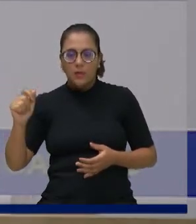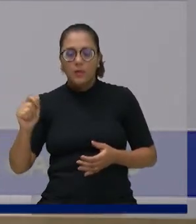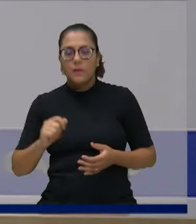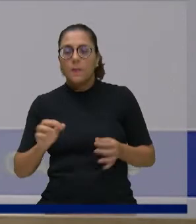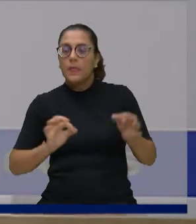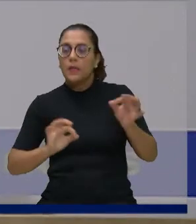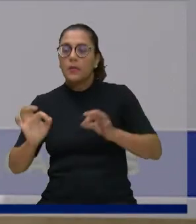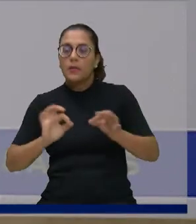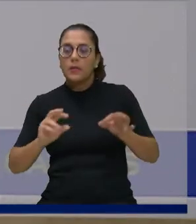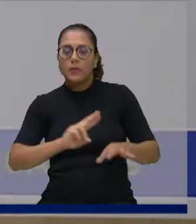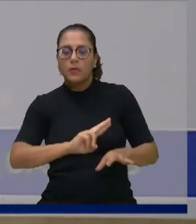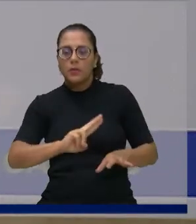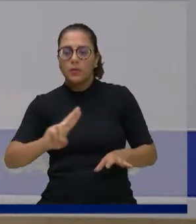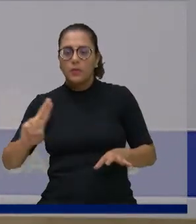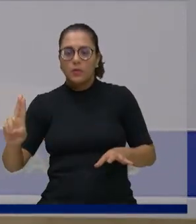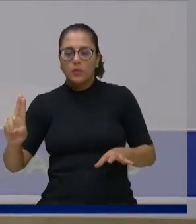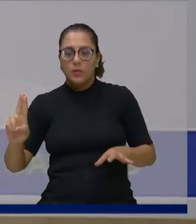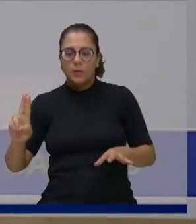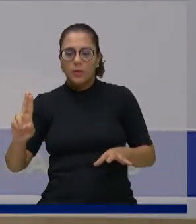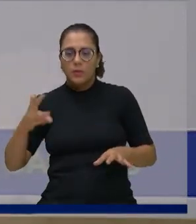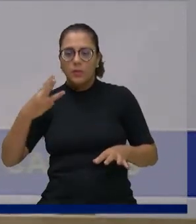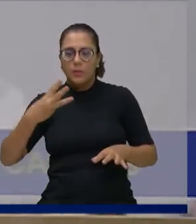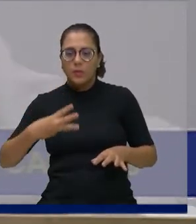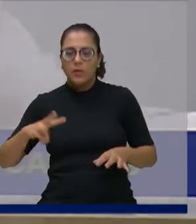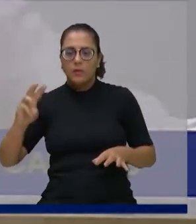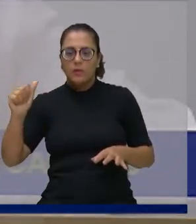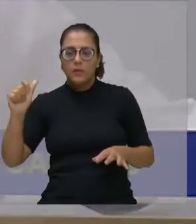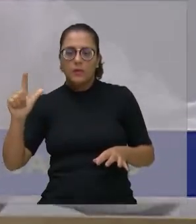pelo vereador Walter Hayashi.